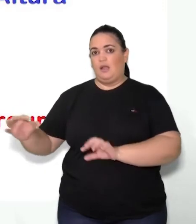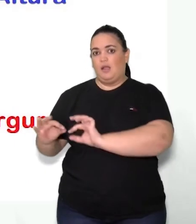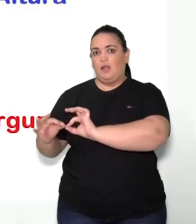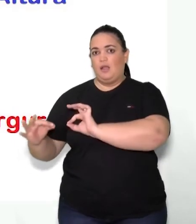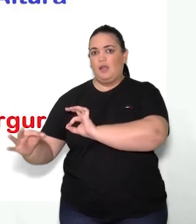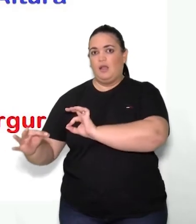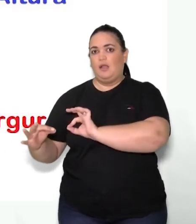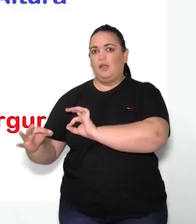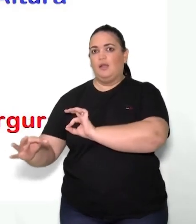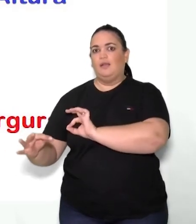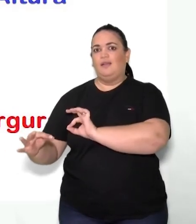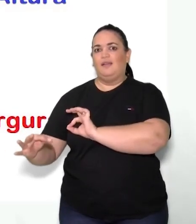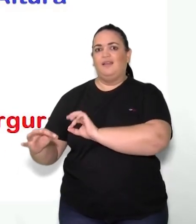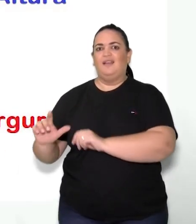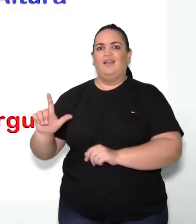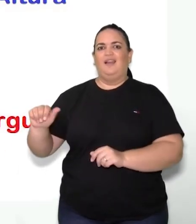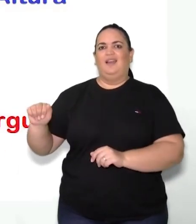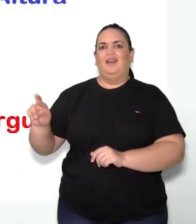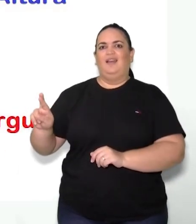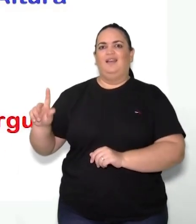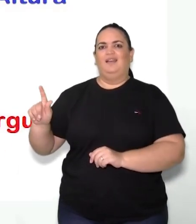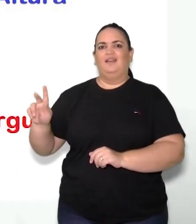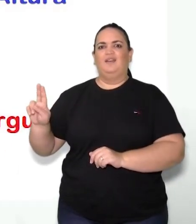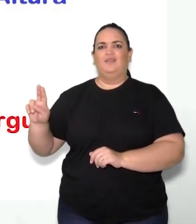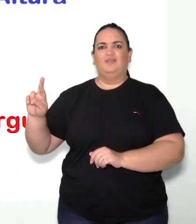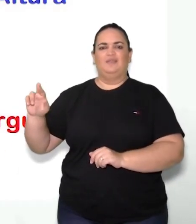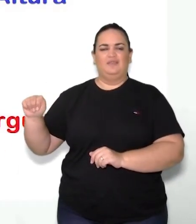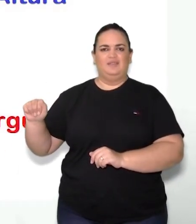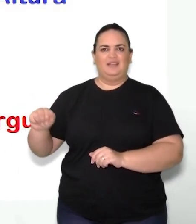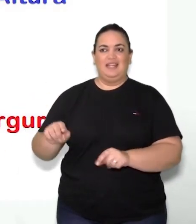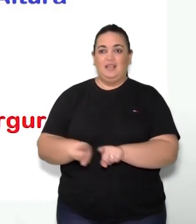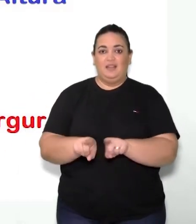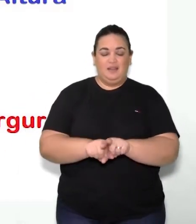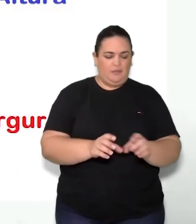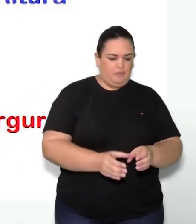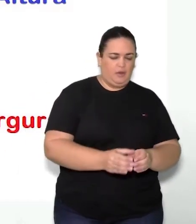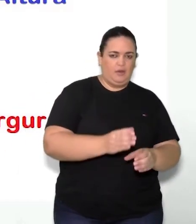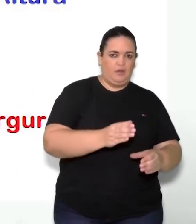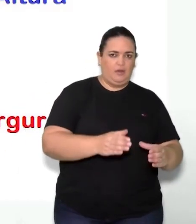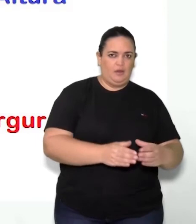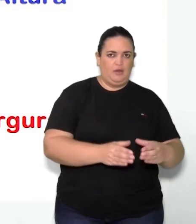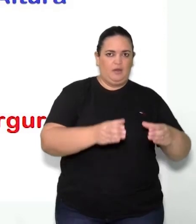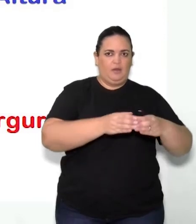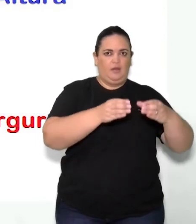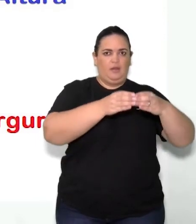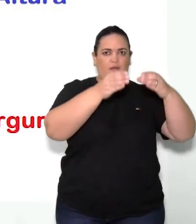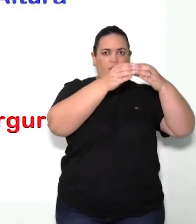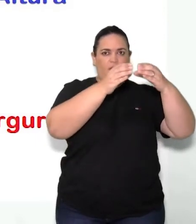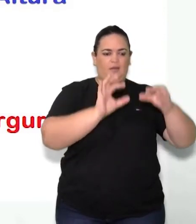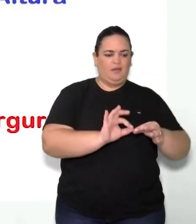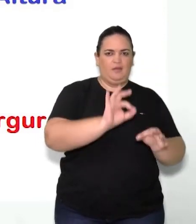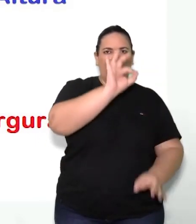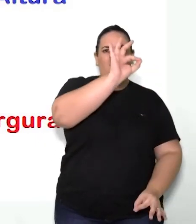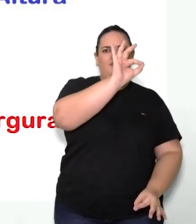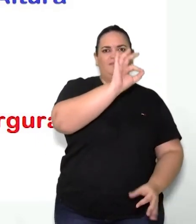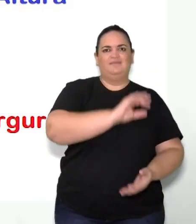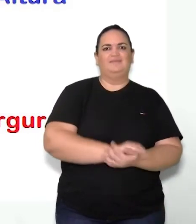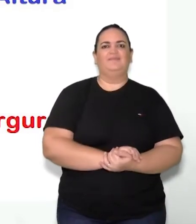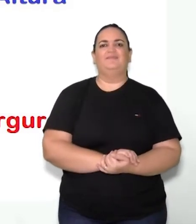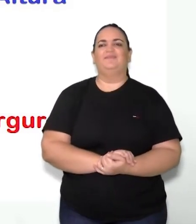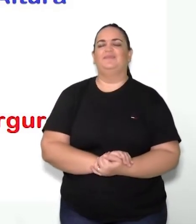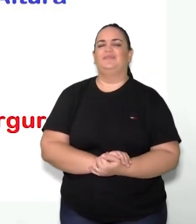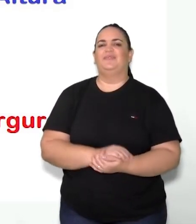temos em azul ali a altura, né? Se a gente for utilizar essa situação para responder esse exemplo aqui, tá?